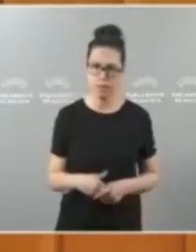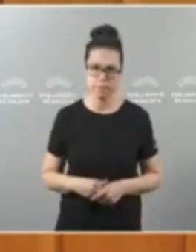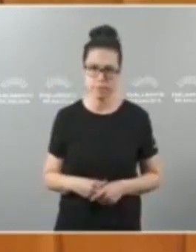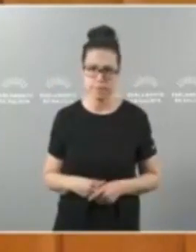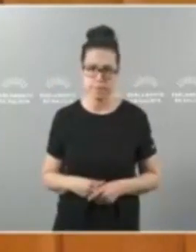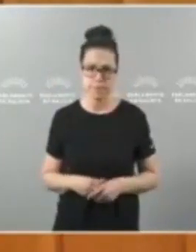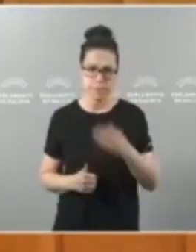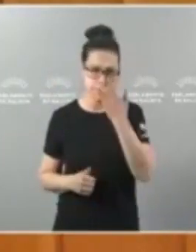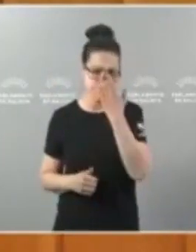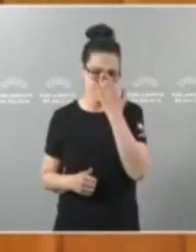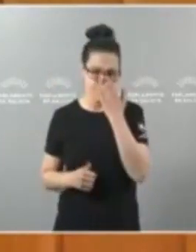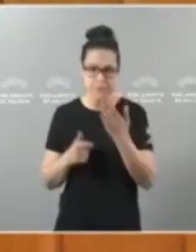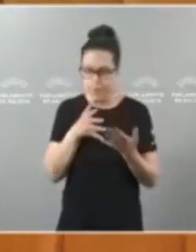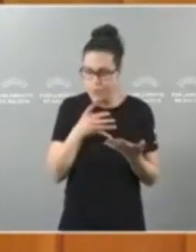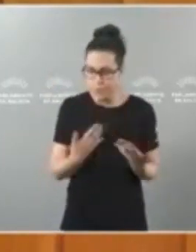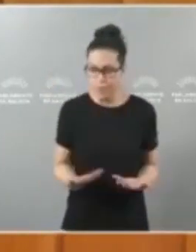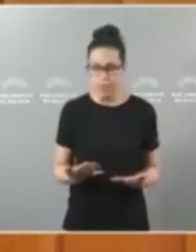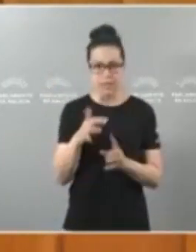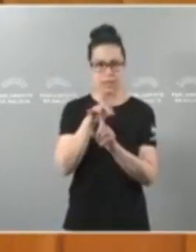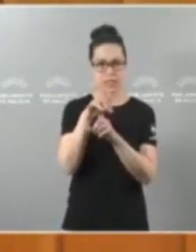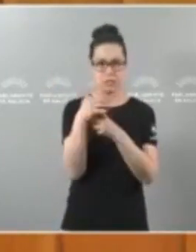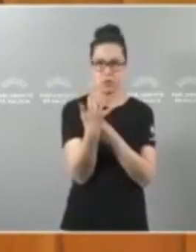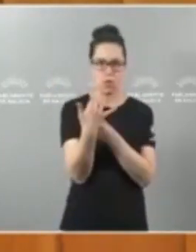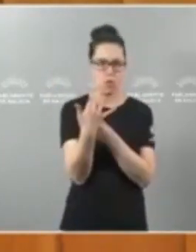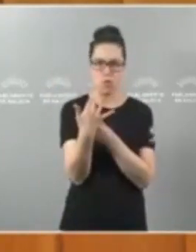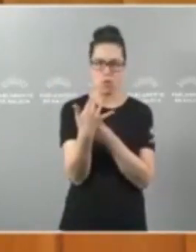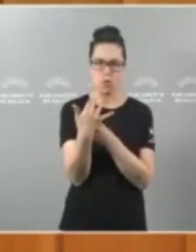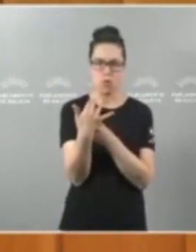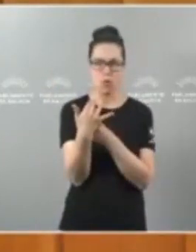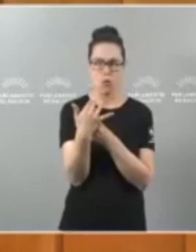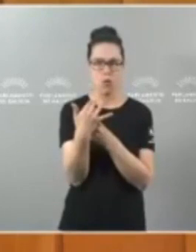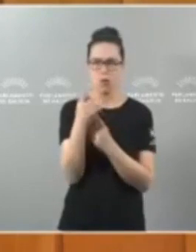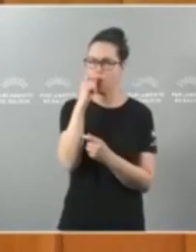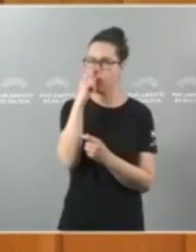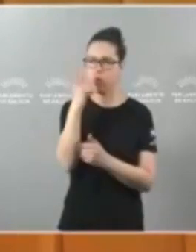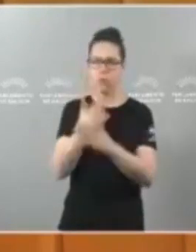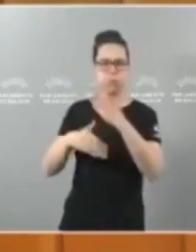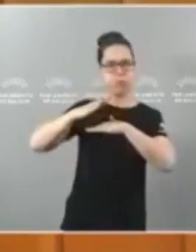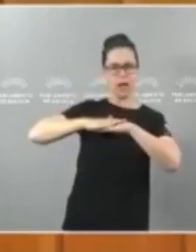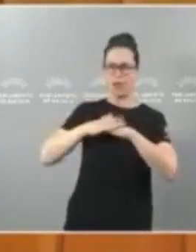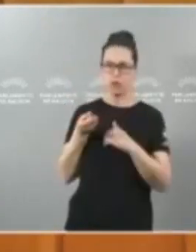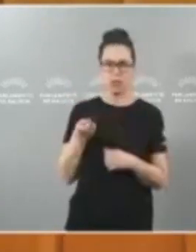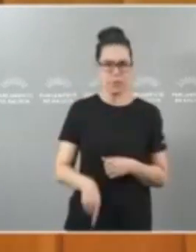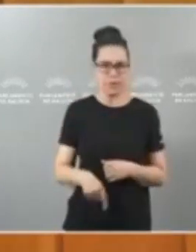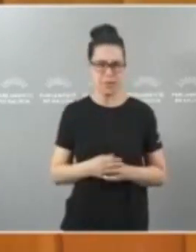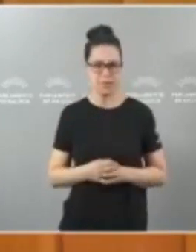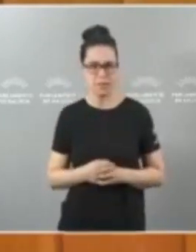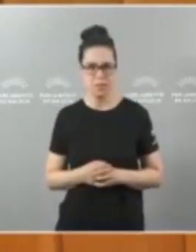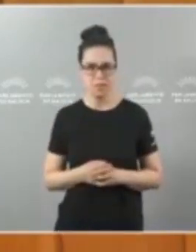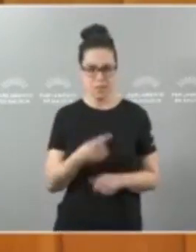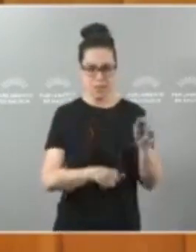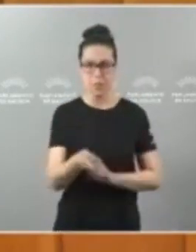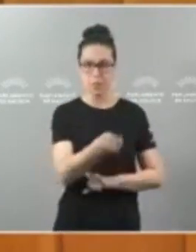Estamos ante unha sorte de novo despotismo ilustrado adaptando aos nosos mares. Todo para os pescadores,